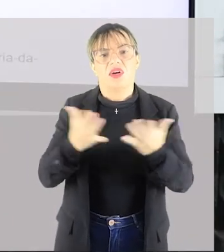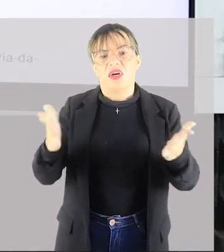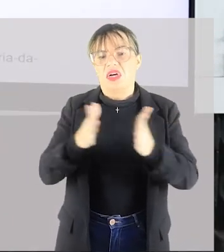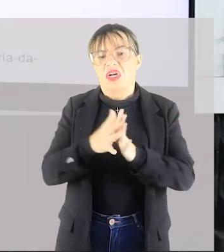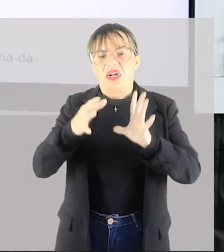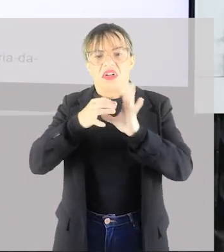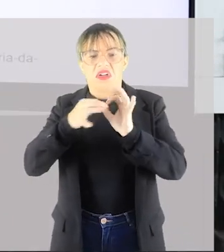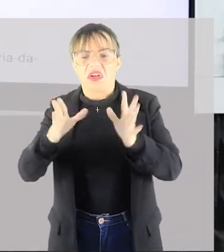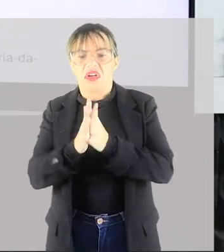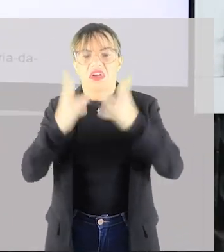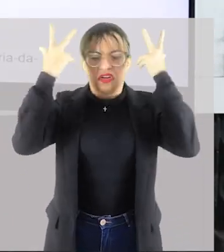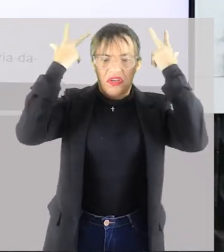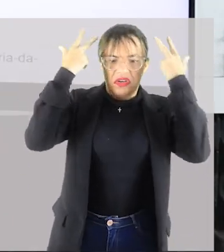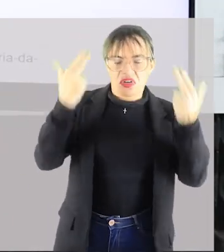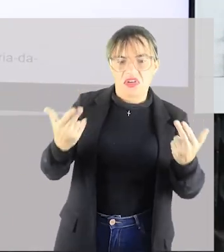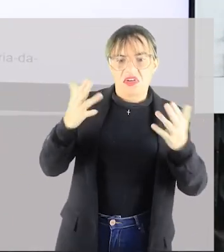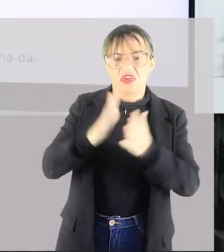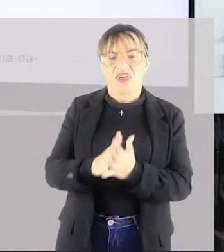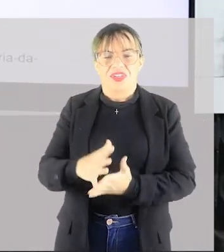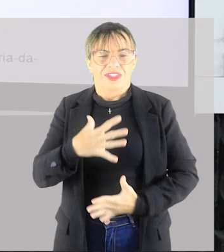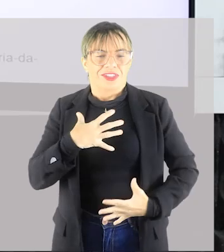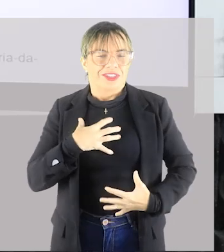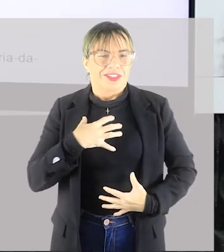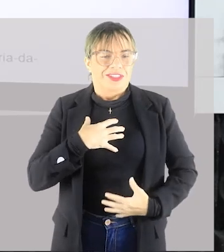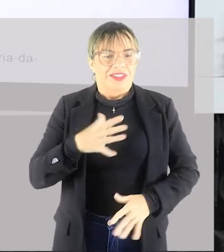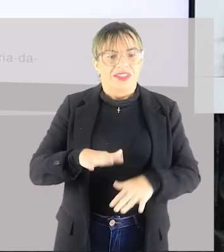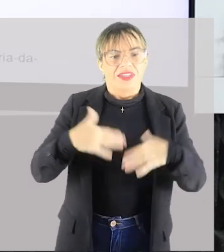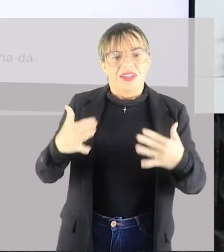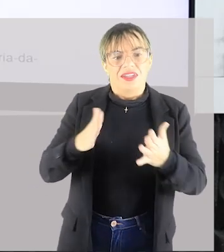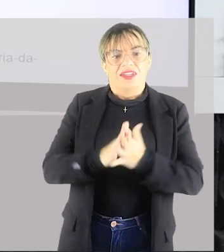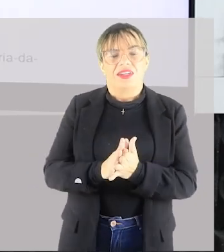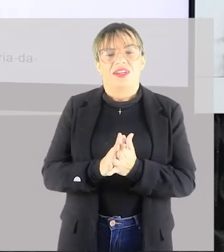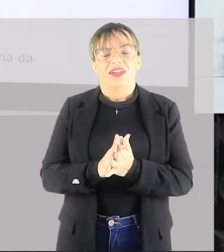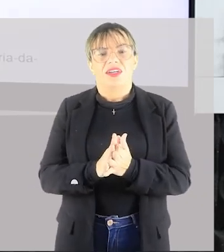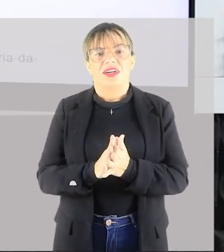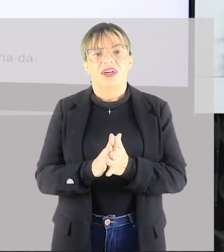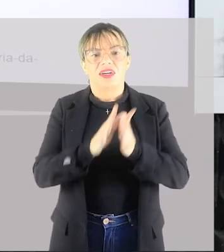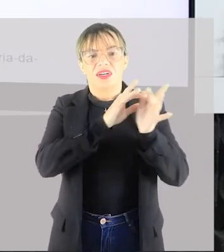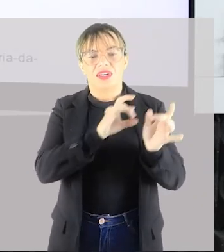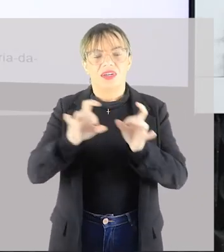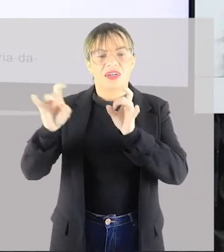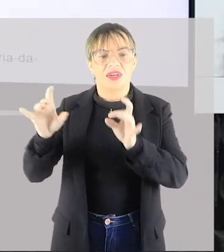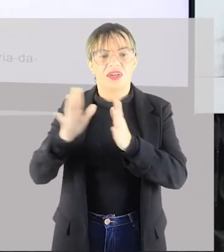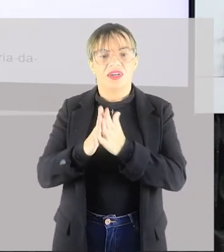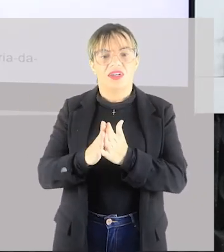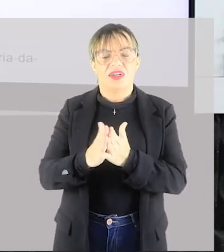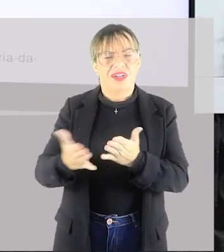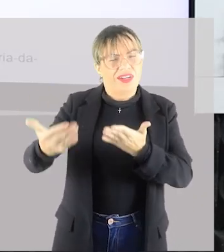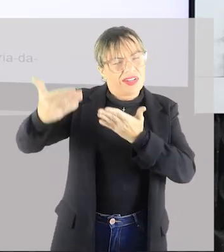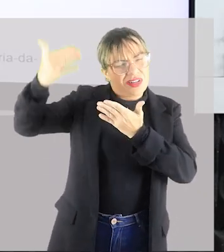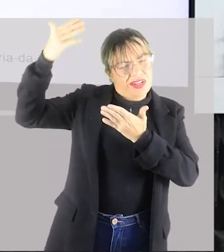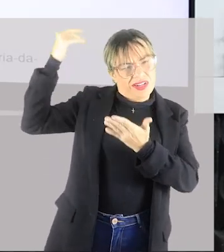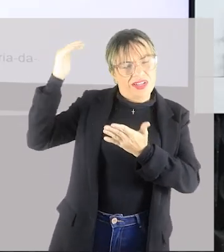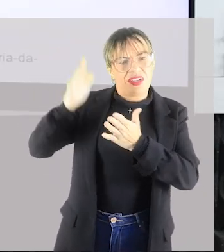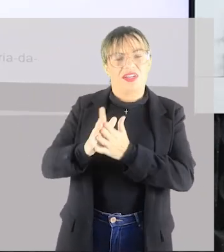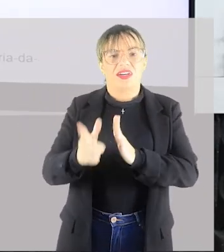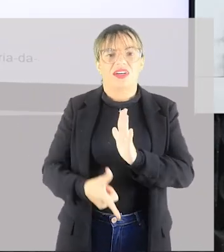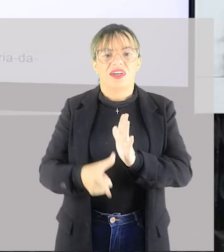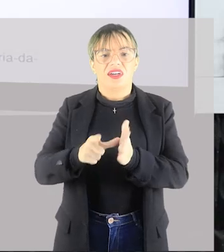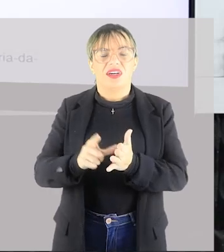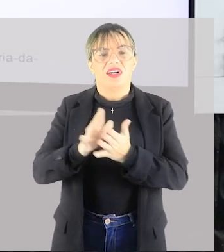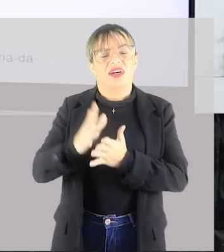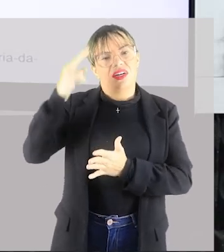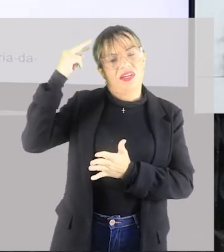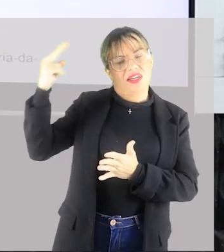instintivos, rituais específicos. Então eram danças lá da pré-história. Então como que a gente